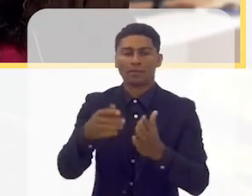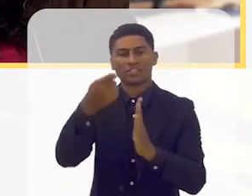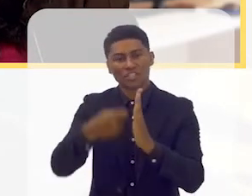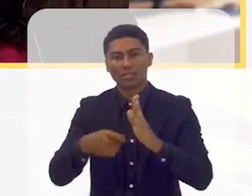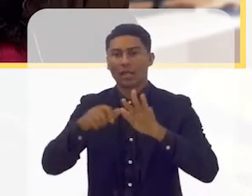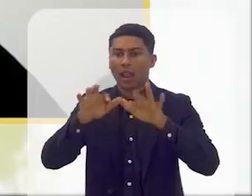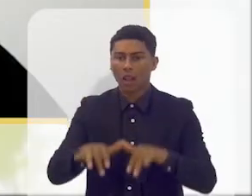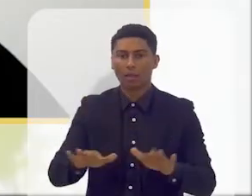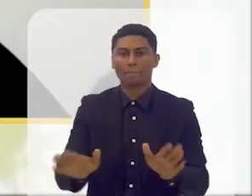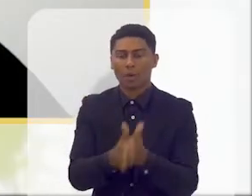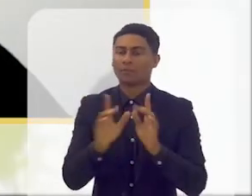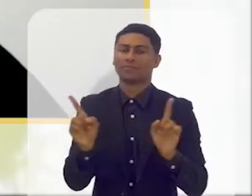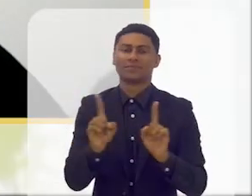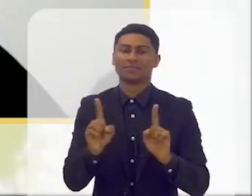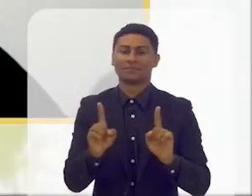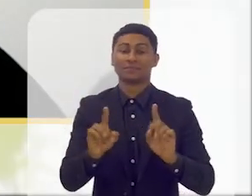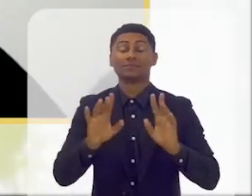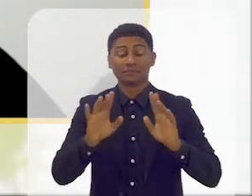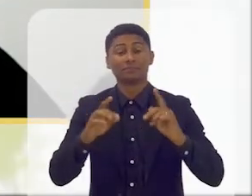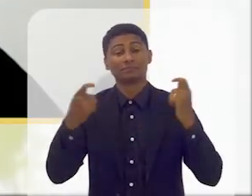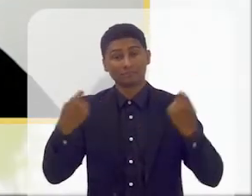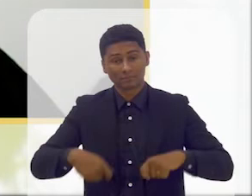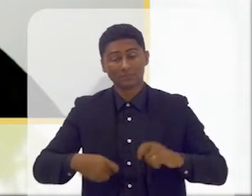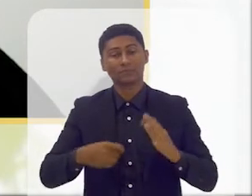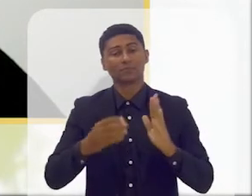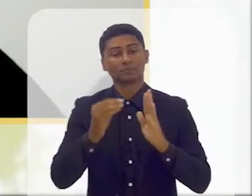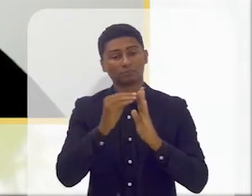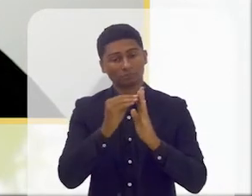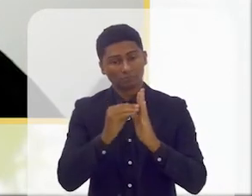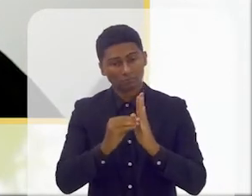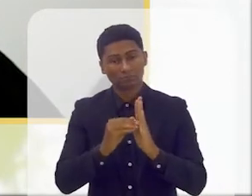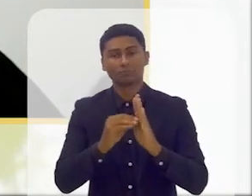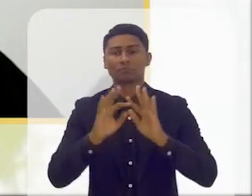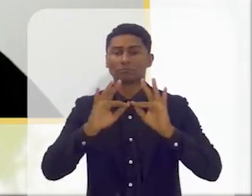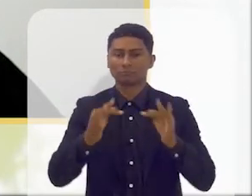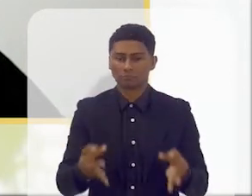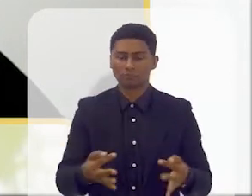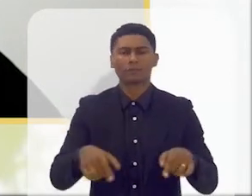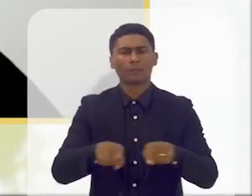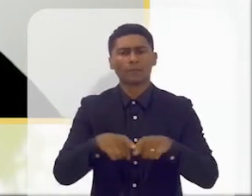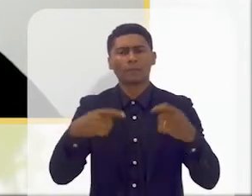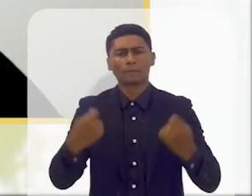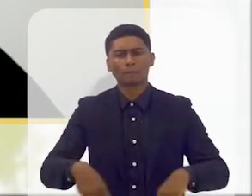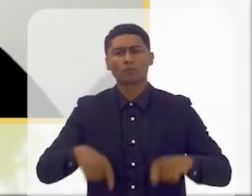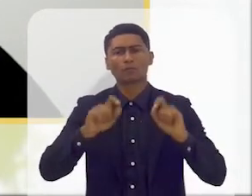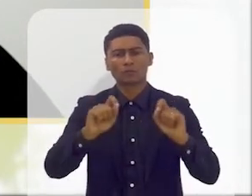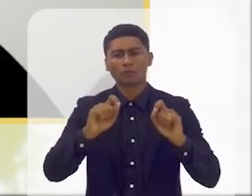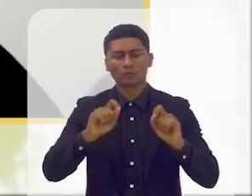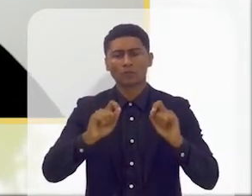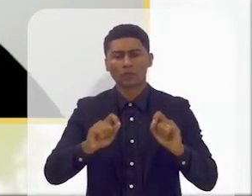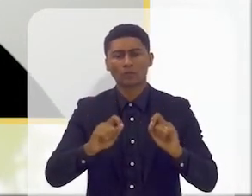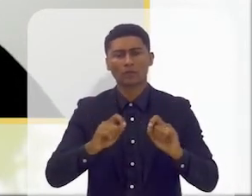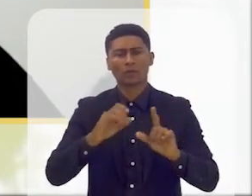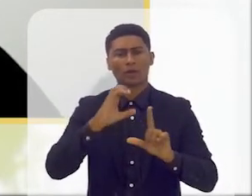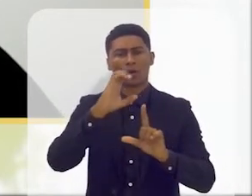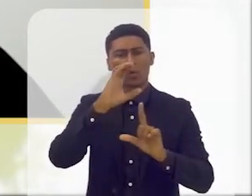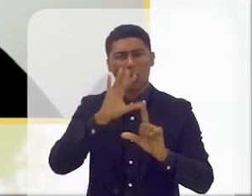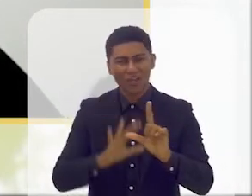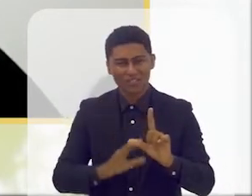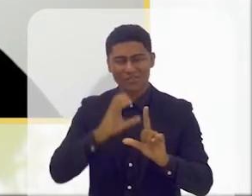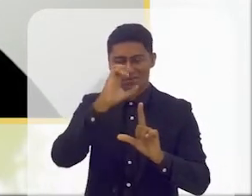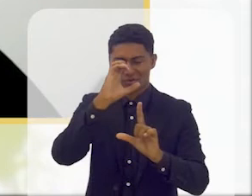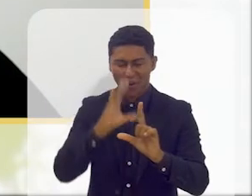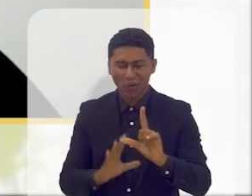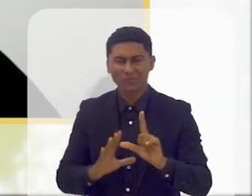história deve ser acompanhada por um código pictográfico. O é isto de um código pictográfico? Para que toda a gente que está em